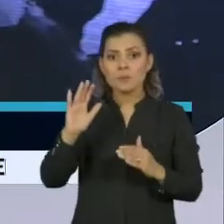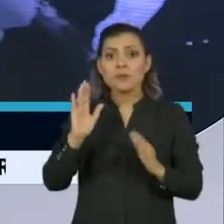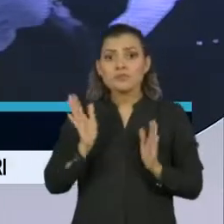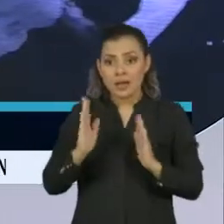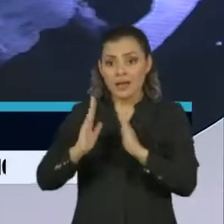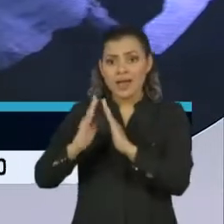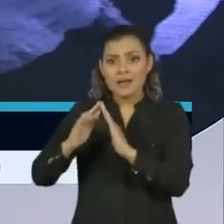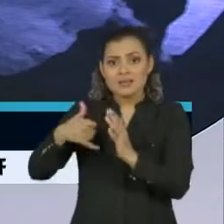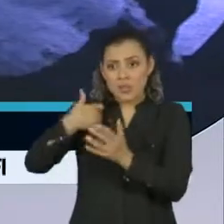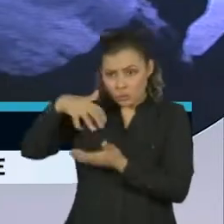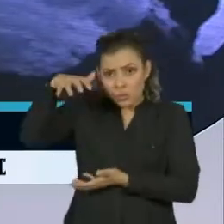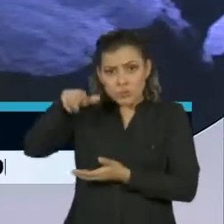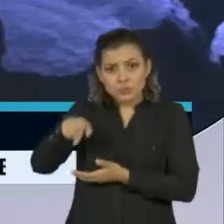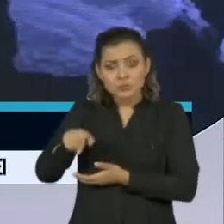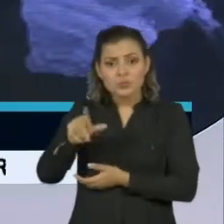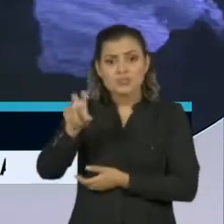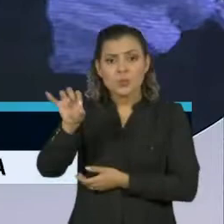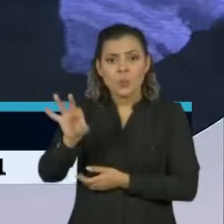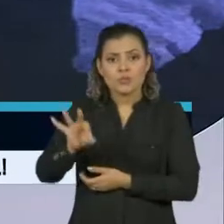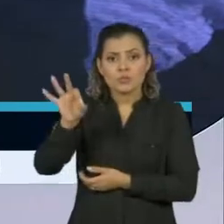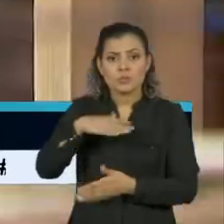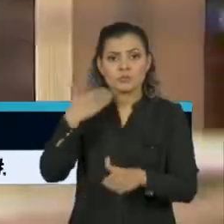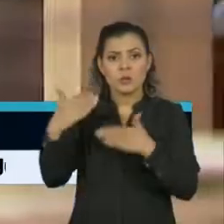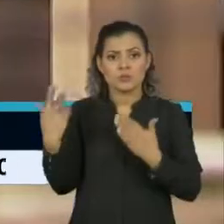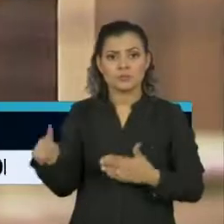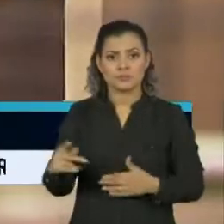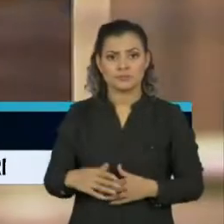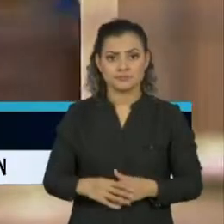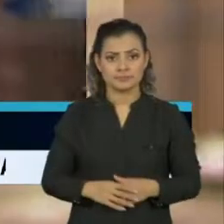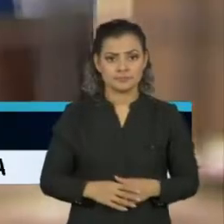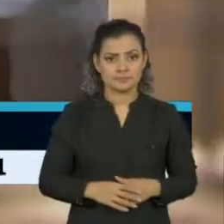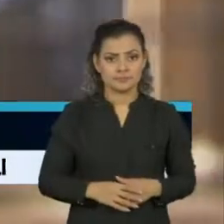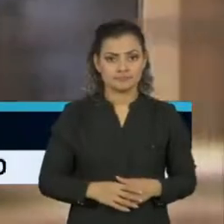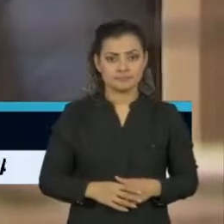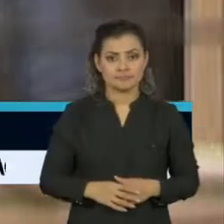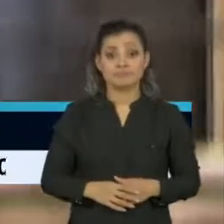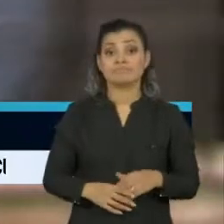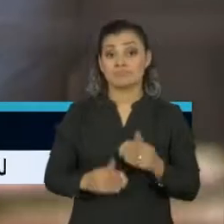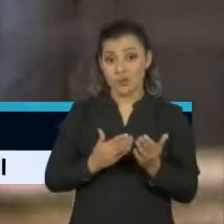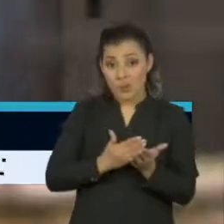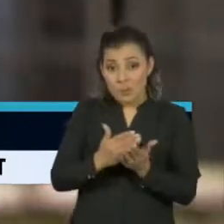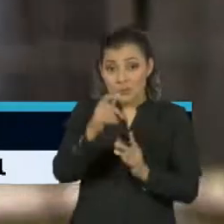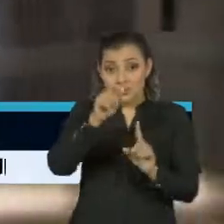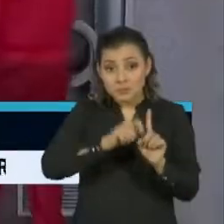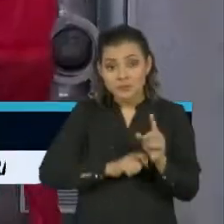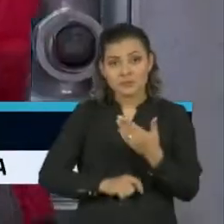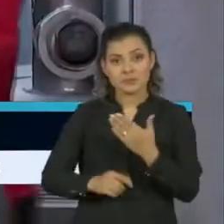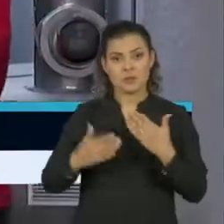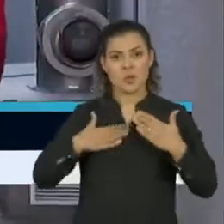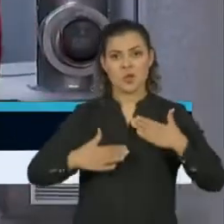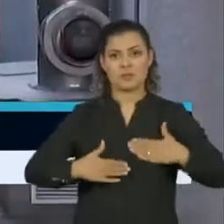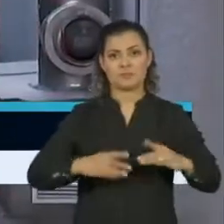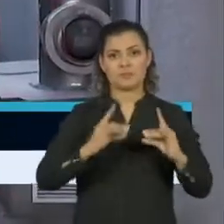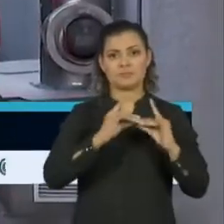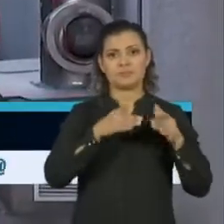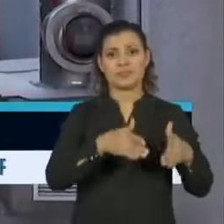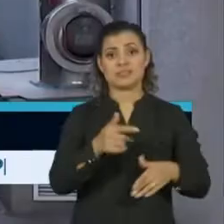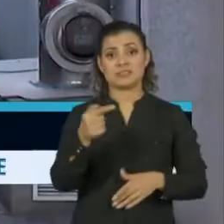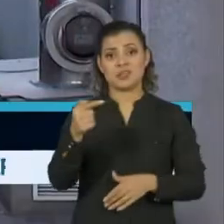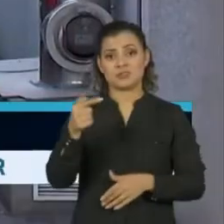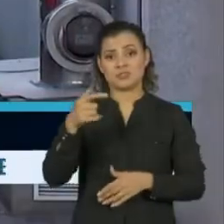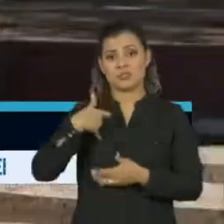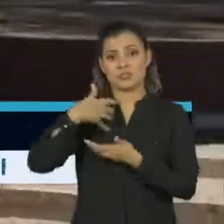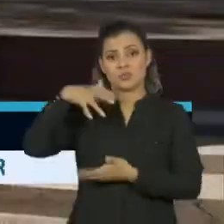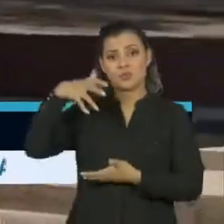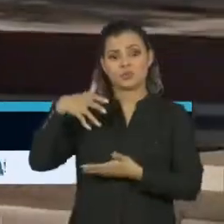de repouso respondem por quase metade das mortes. No começo do mês, os corpos de sete internos foram